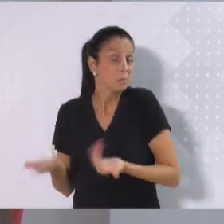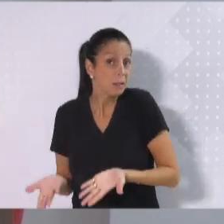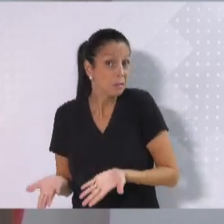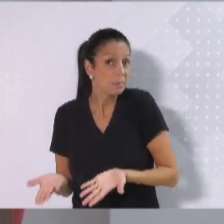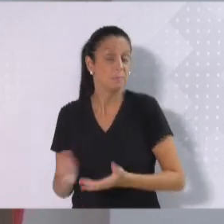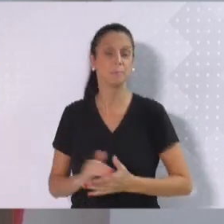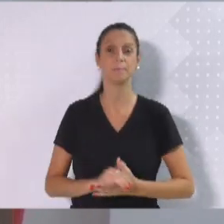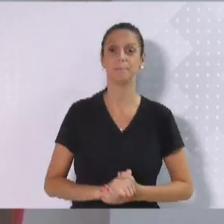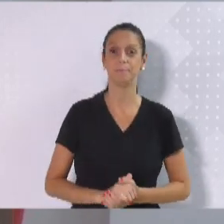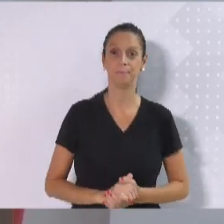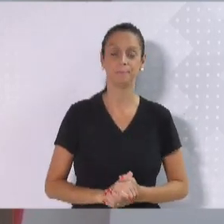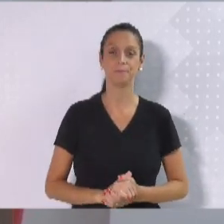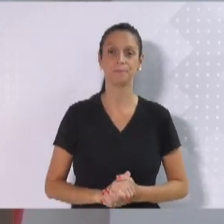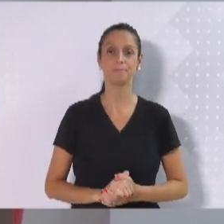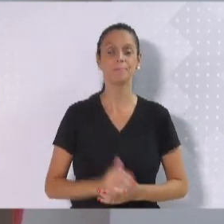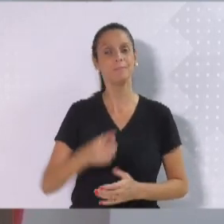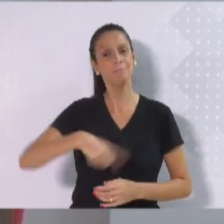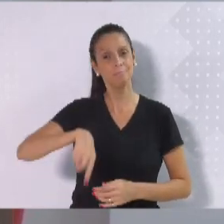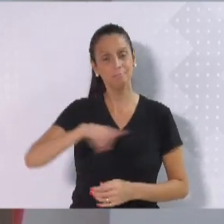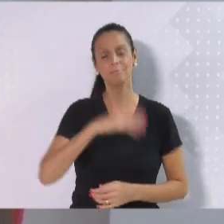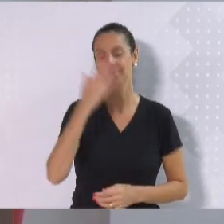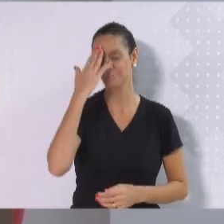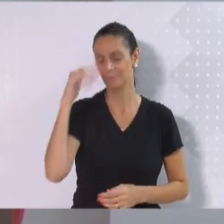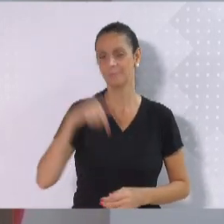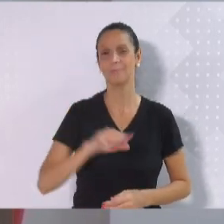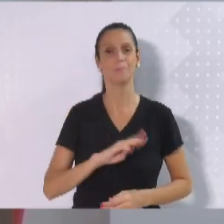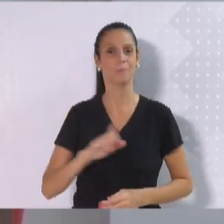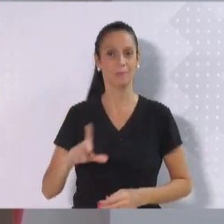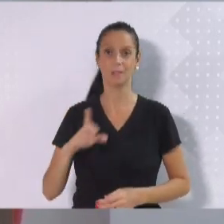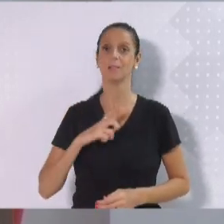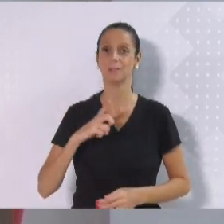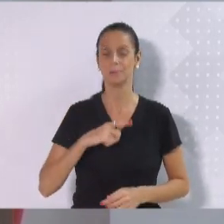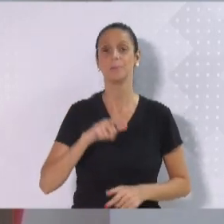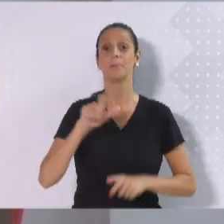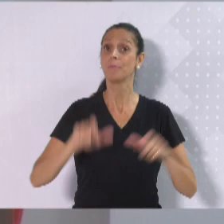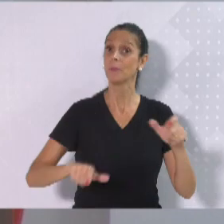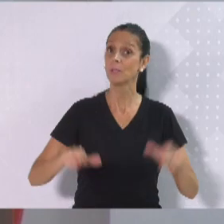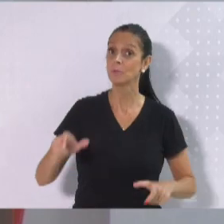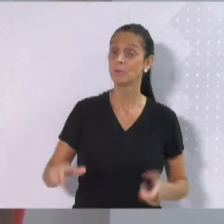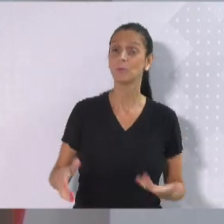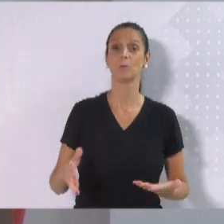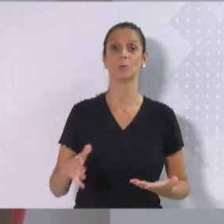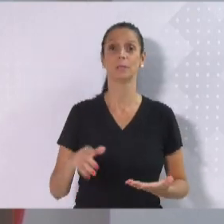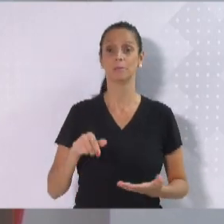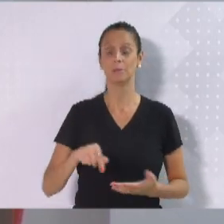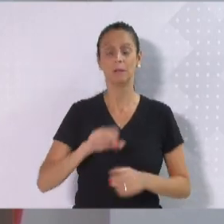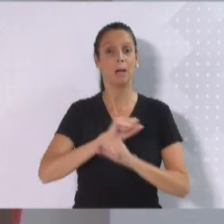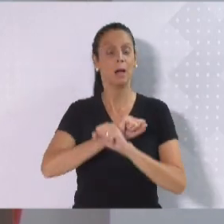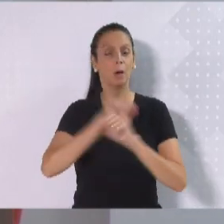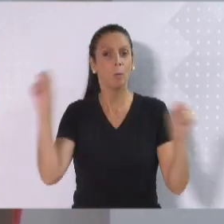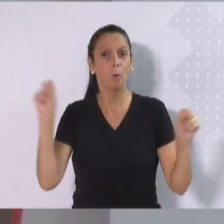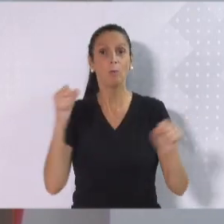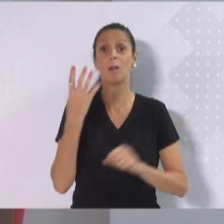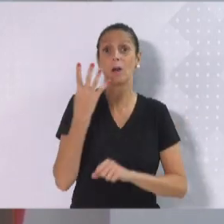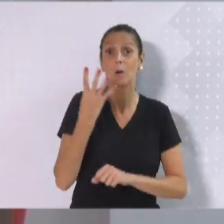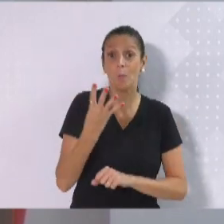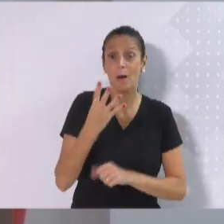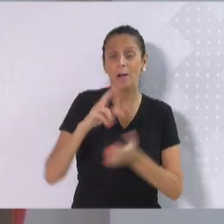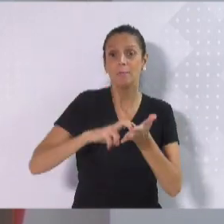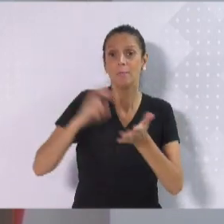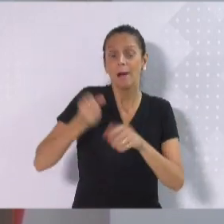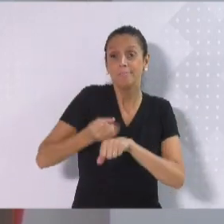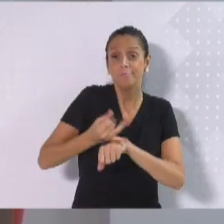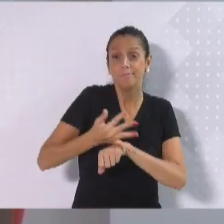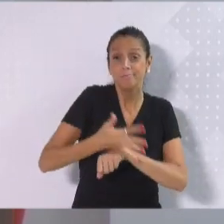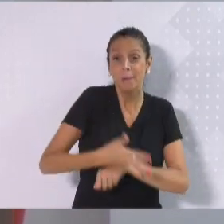Todos conhecemos aqui em Blumenau casos de pessoas próximas que levantam às 4 da manhã, pegam três ônibus, depois